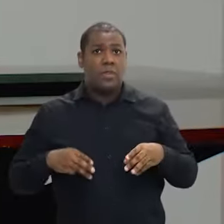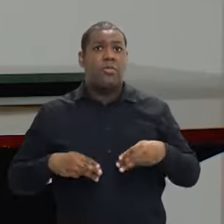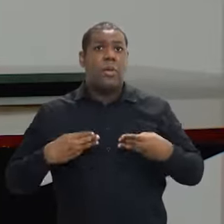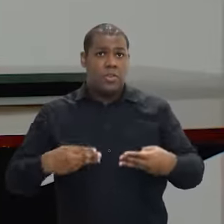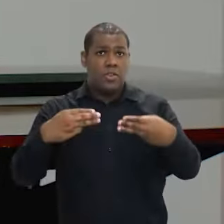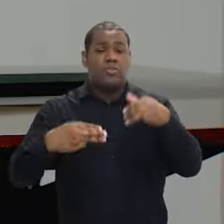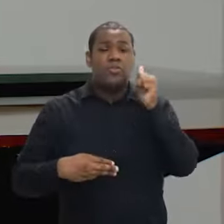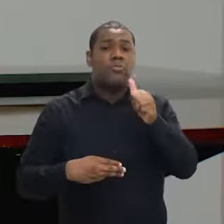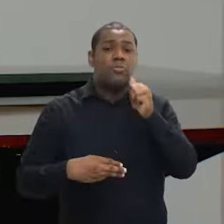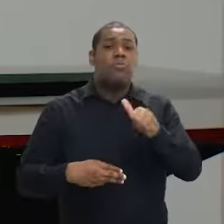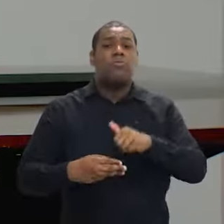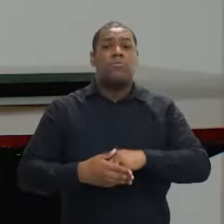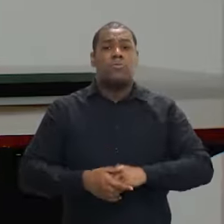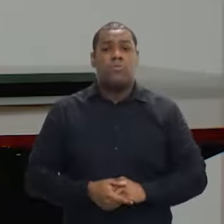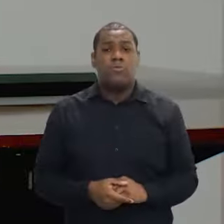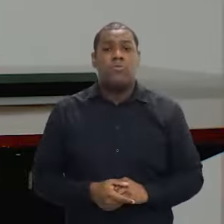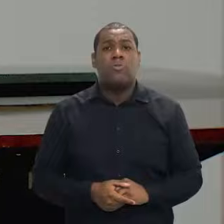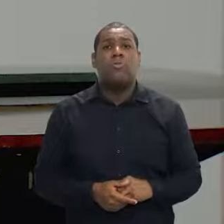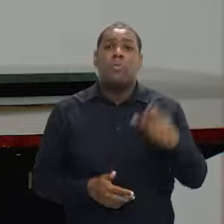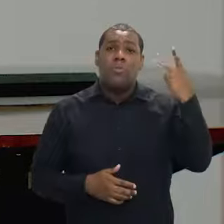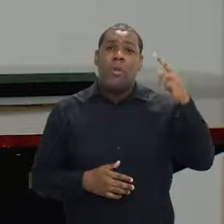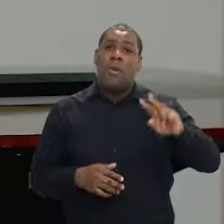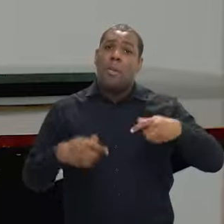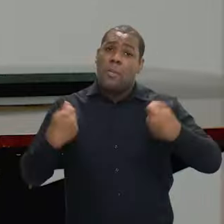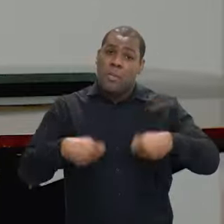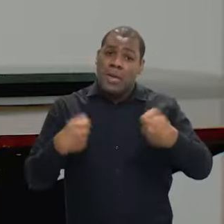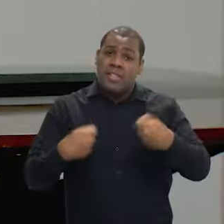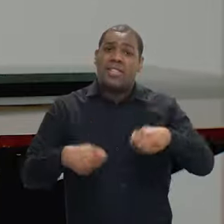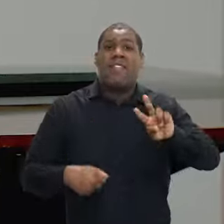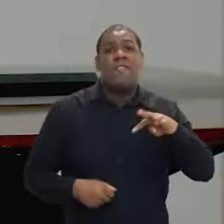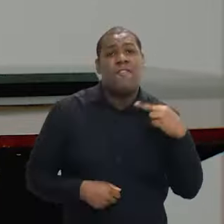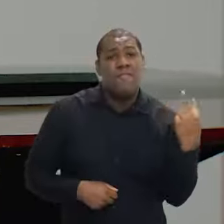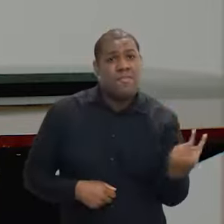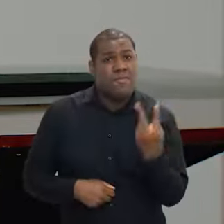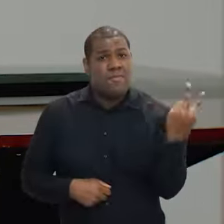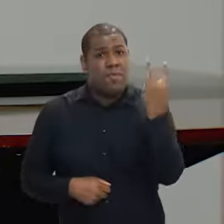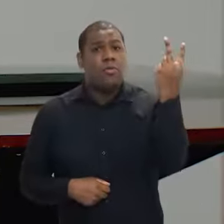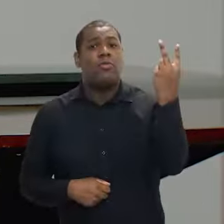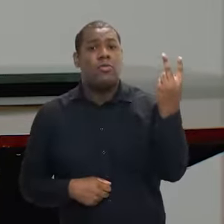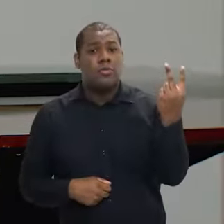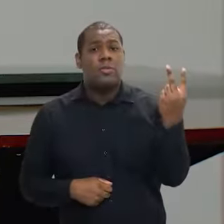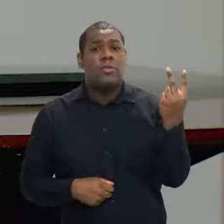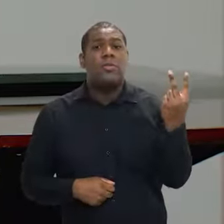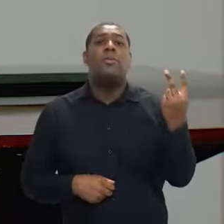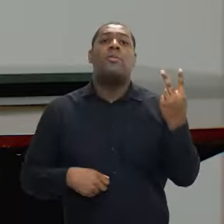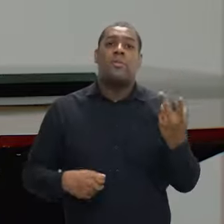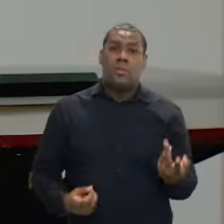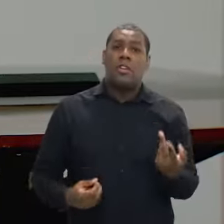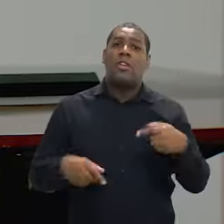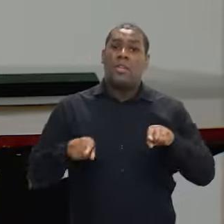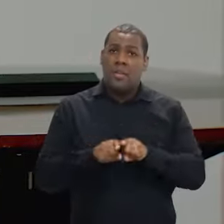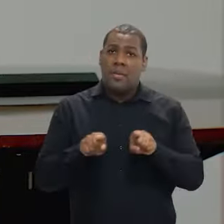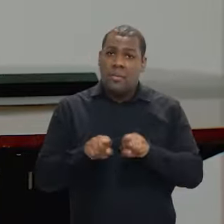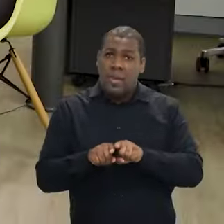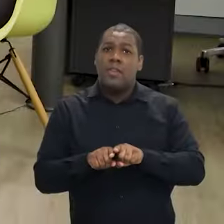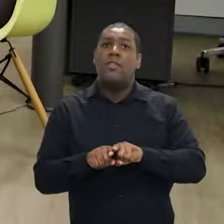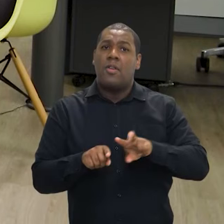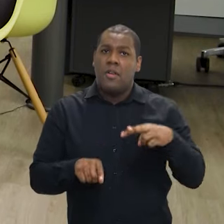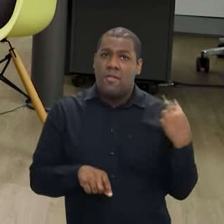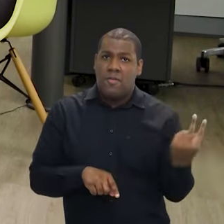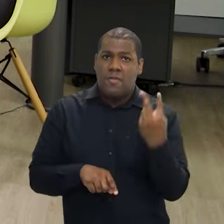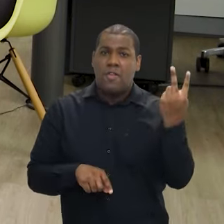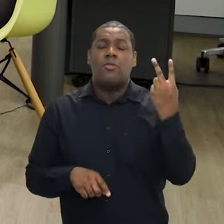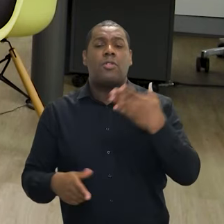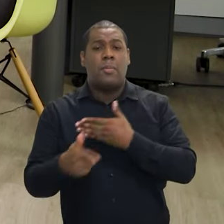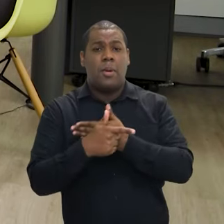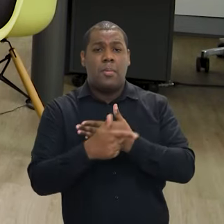para todas as pessoas passam necessariamente por valorizar e efetivamente firmar o papel das mulheres